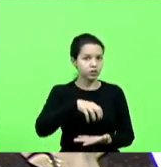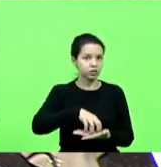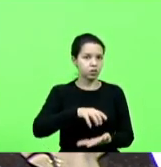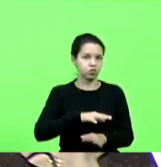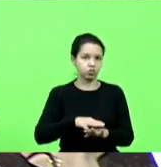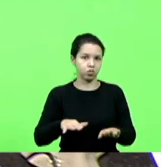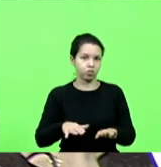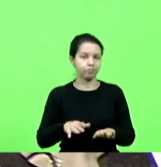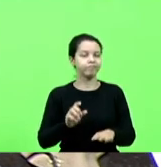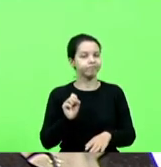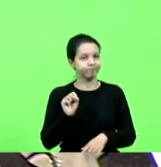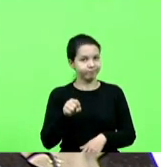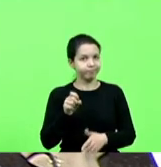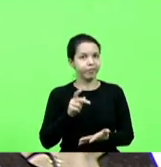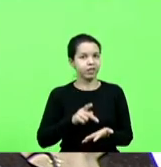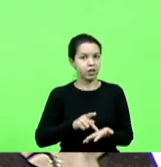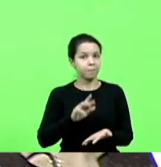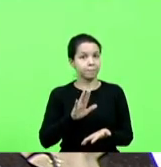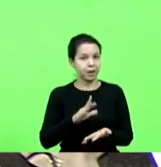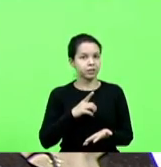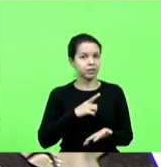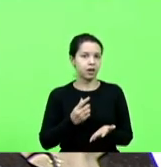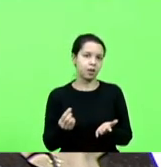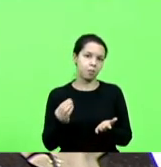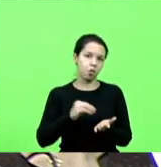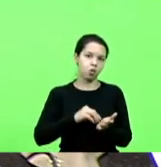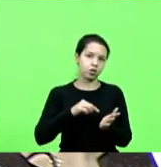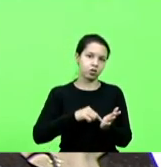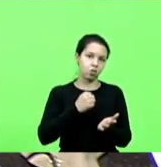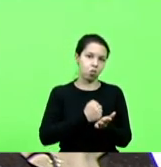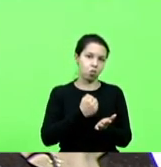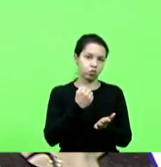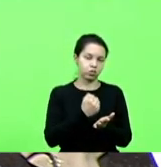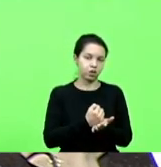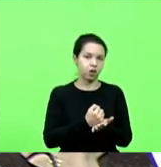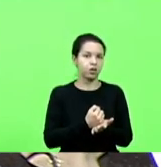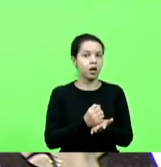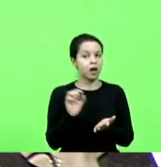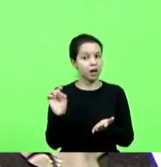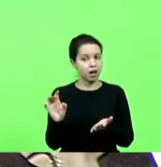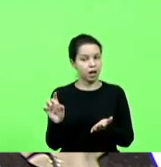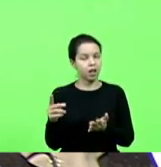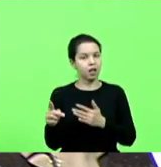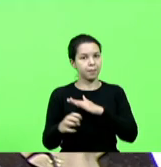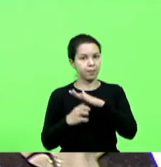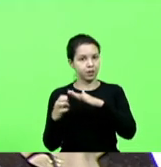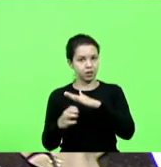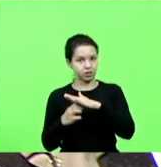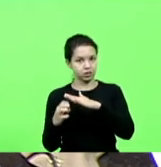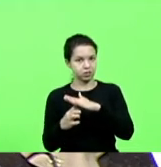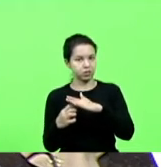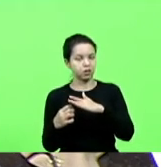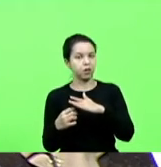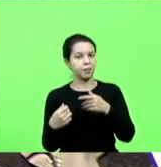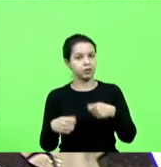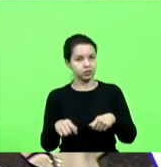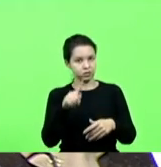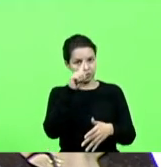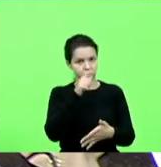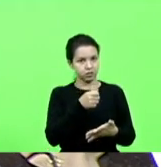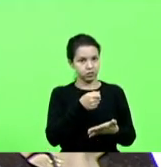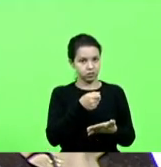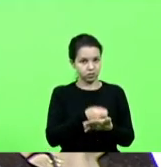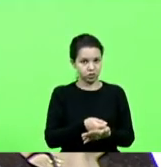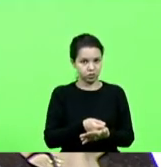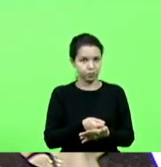é verdade, mas está aqui no contrato que caberá contratada realizar a seguinte, entre vários itens,